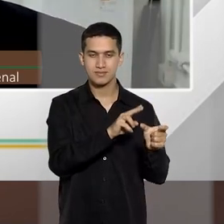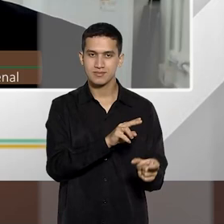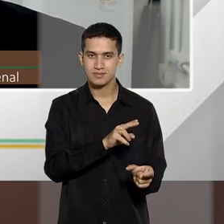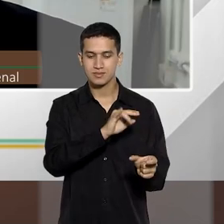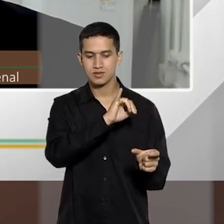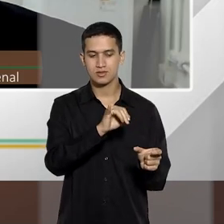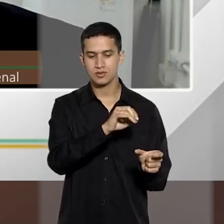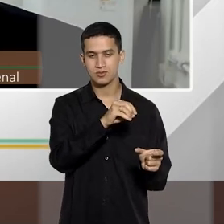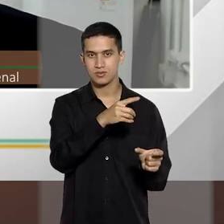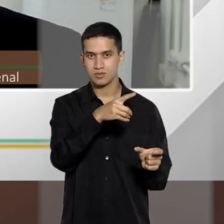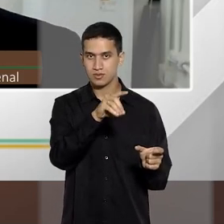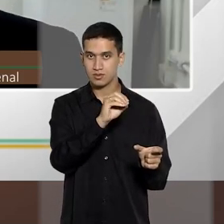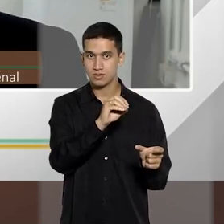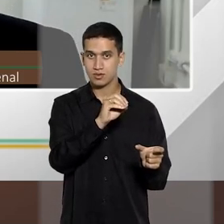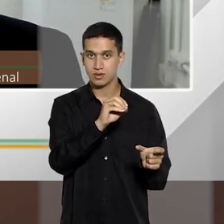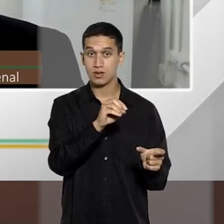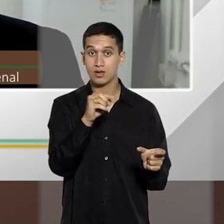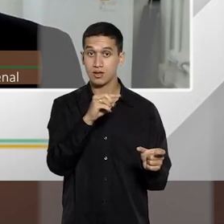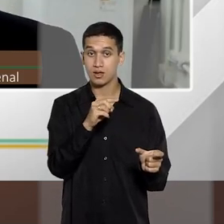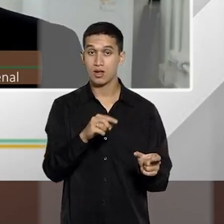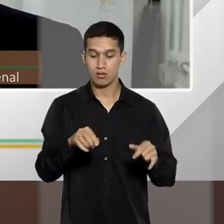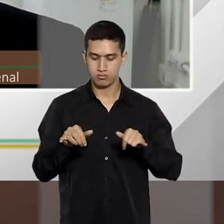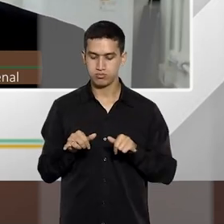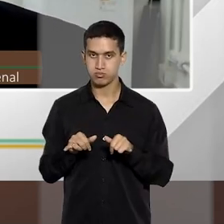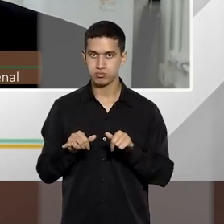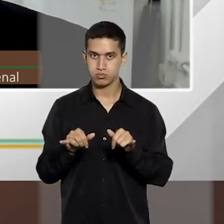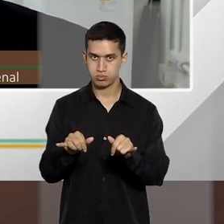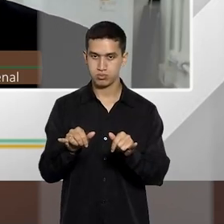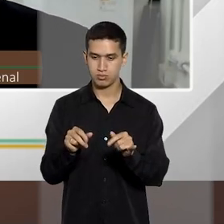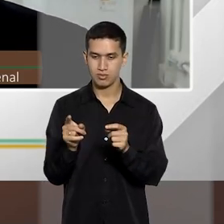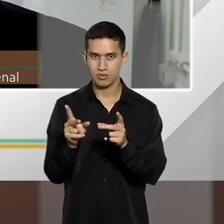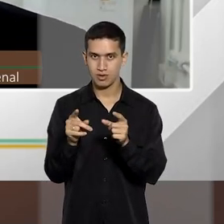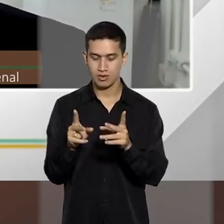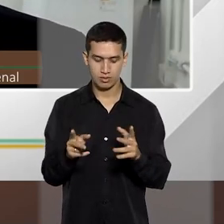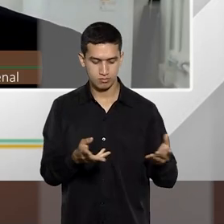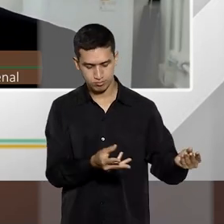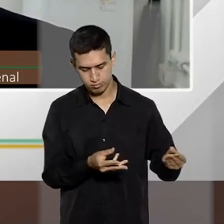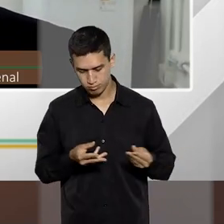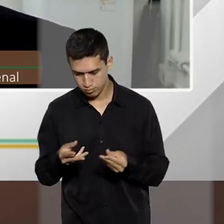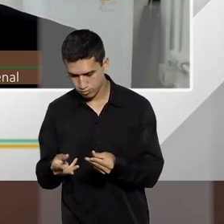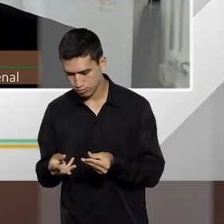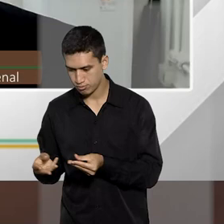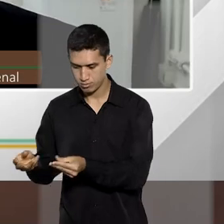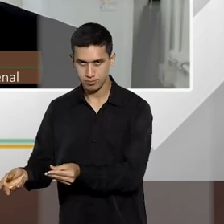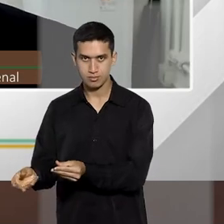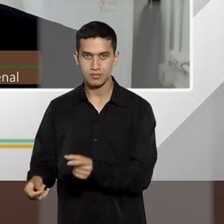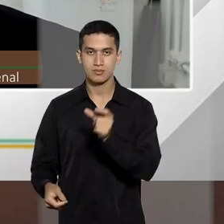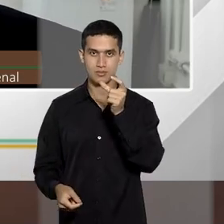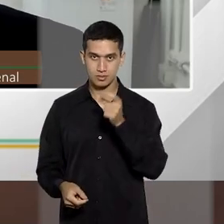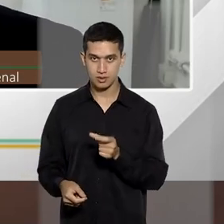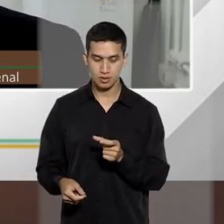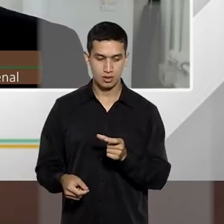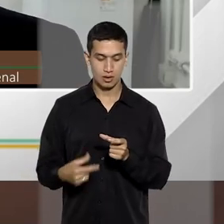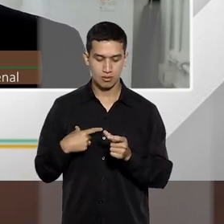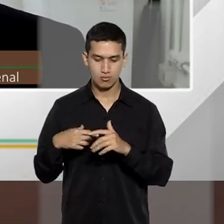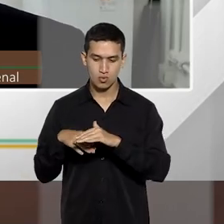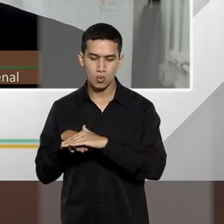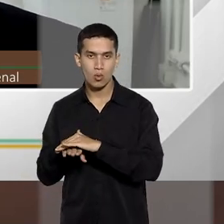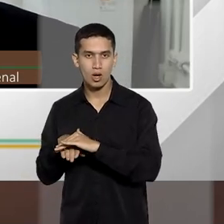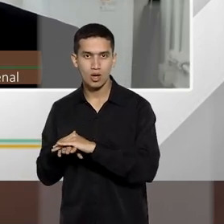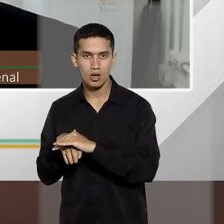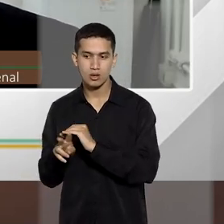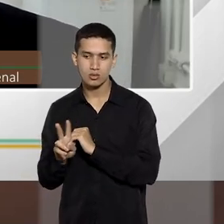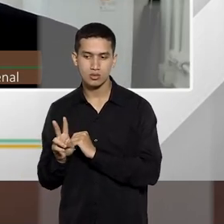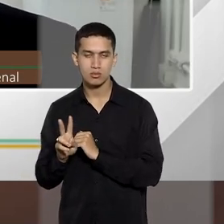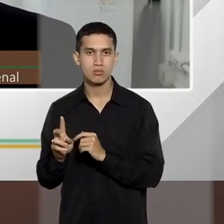caixa de supermercado e deseja ali reunir um valor porque quer fazer uma viagem, quer fazer